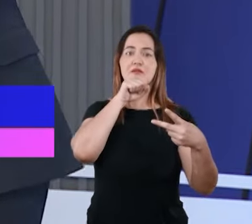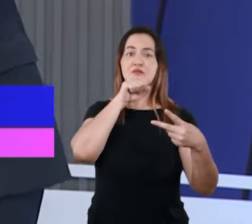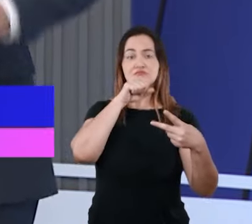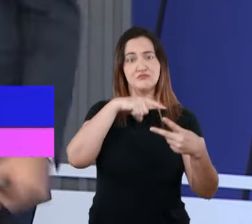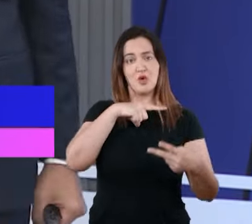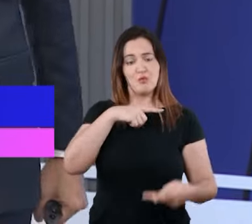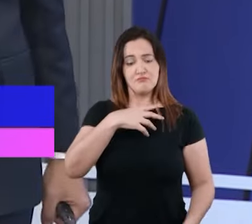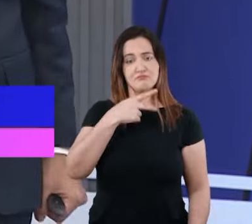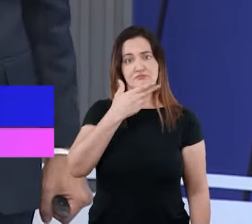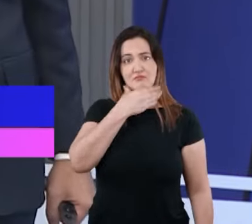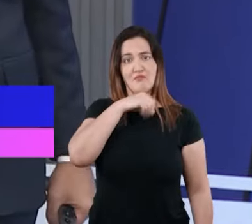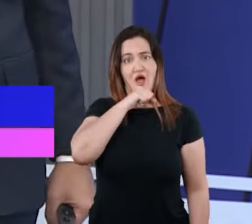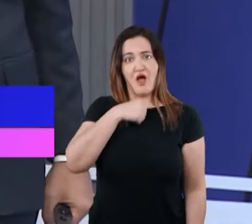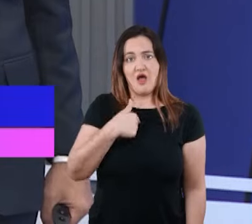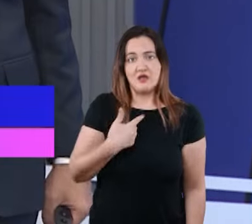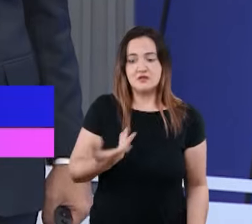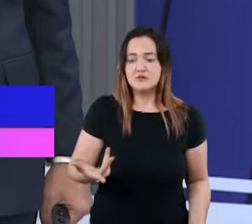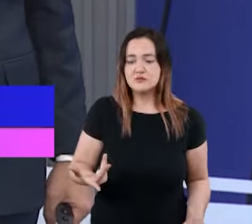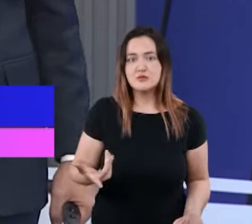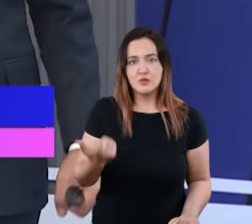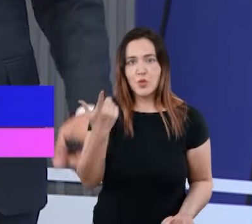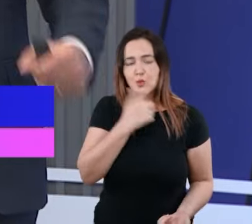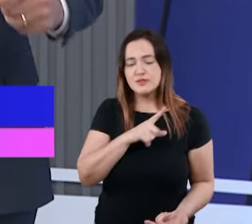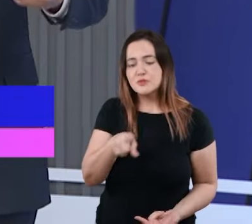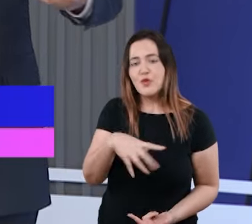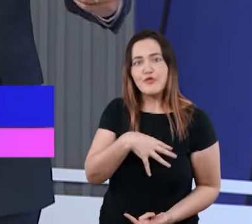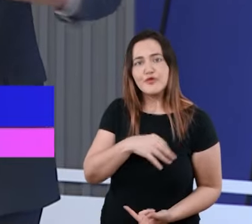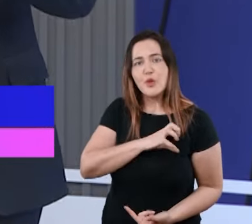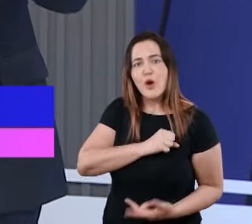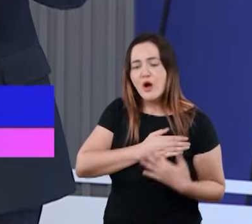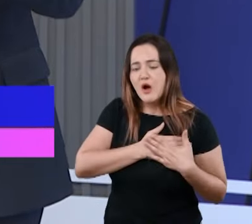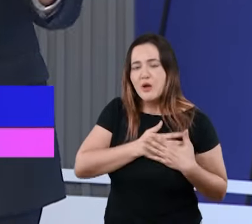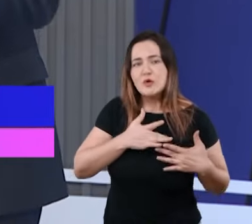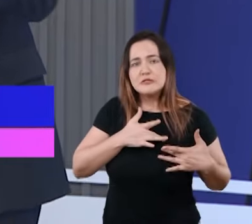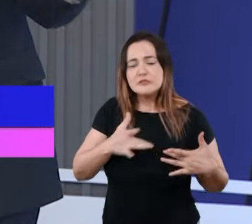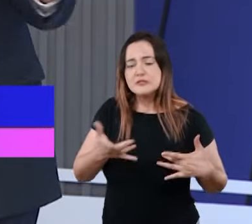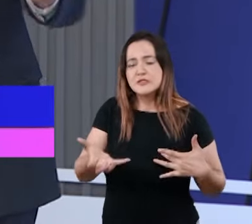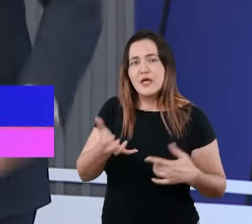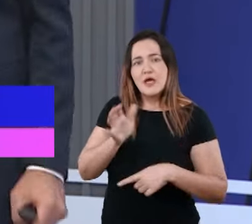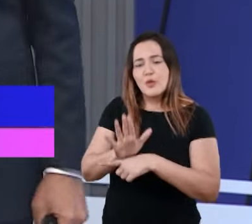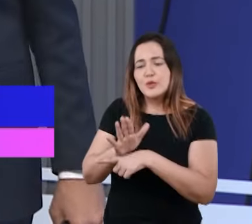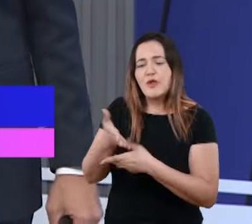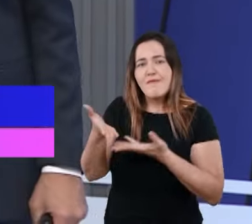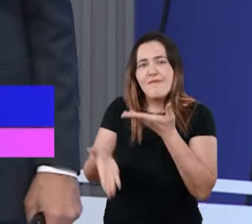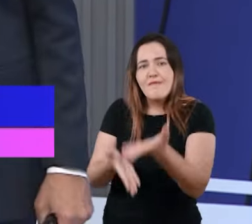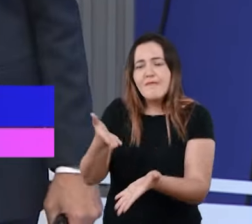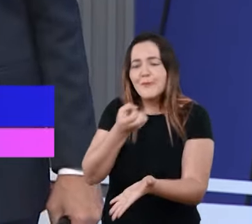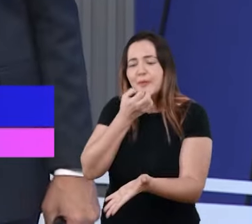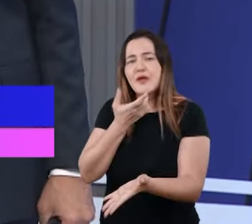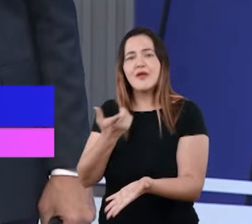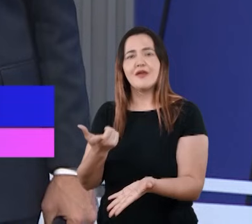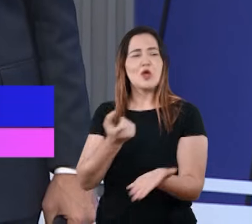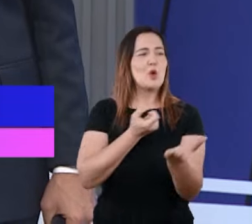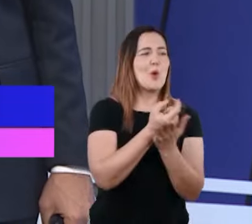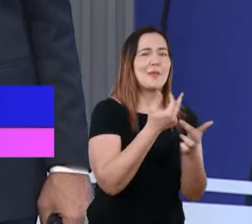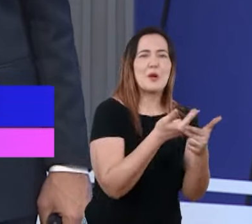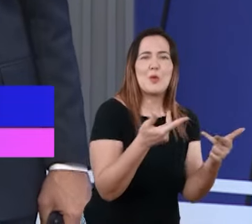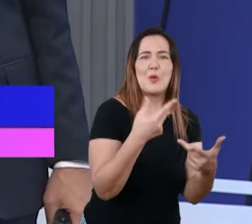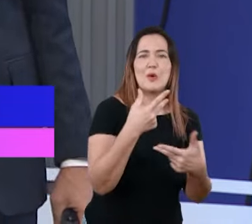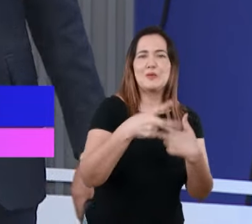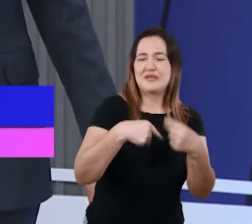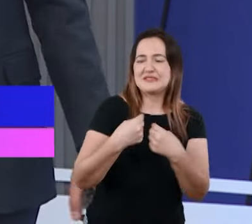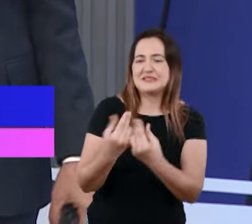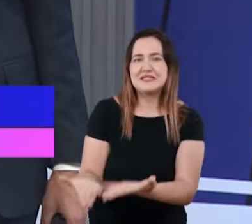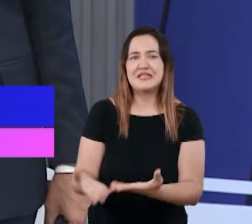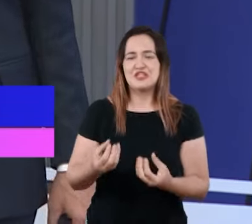pesada sobre todos os seres humanos. Um Deus que está lá no céu olhando de determinadas formas, sempre para encontrar uma forma